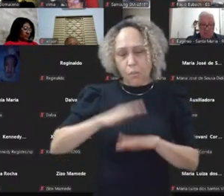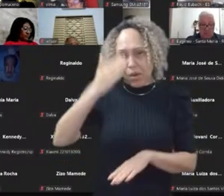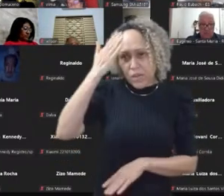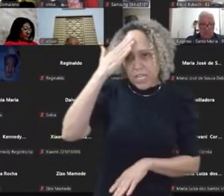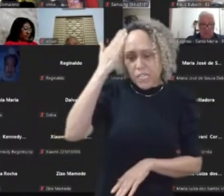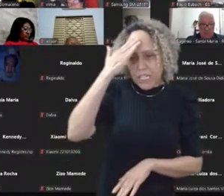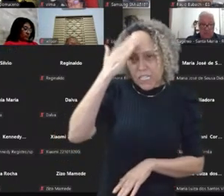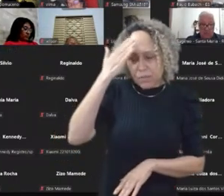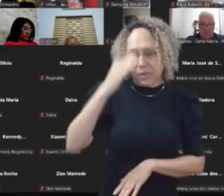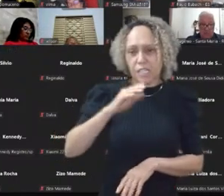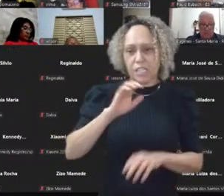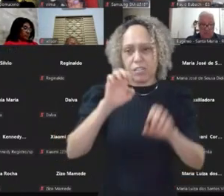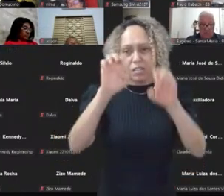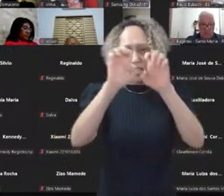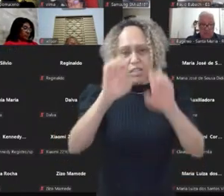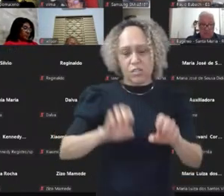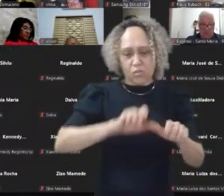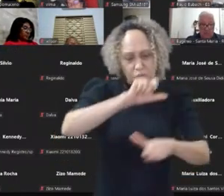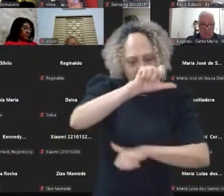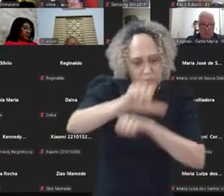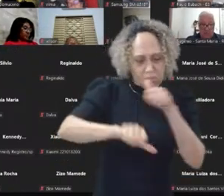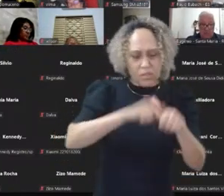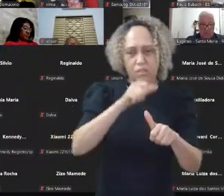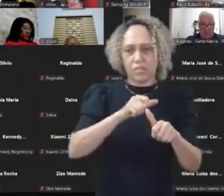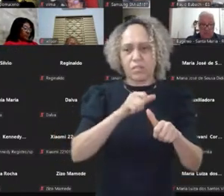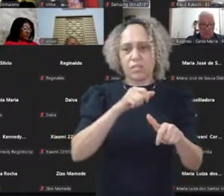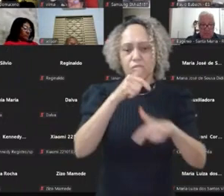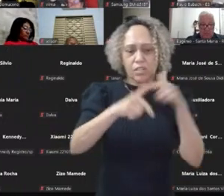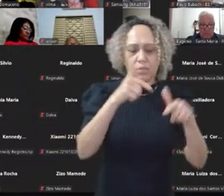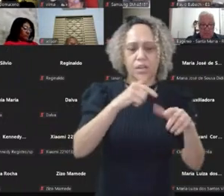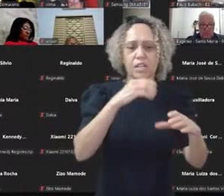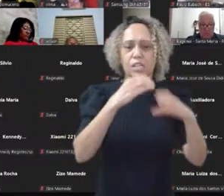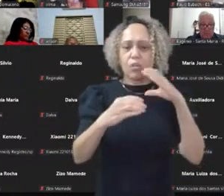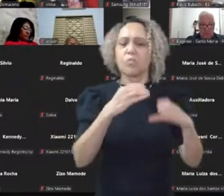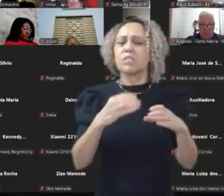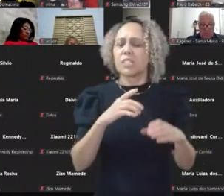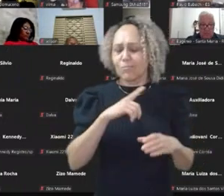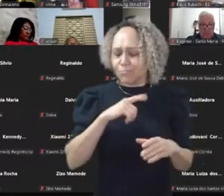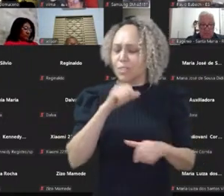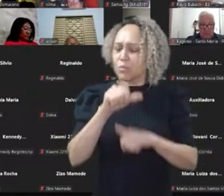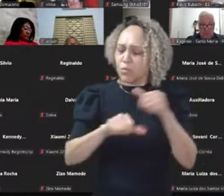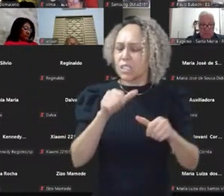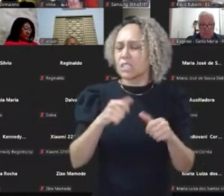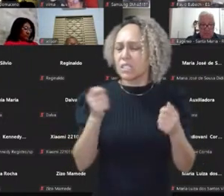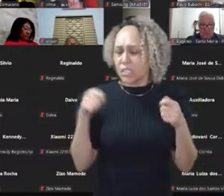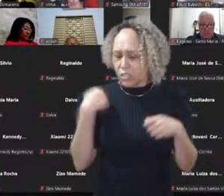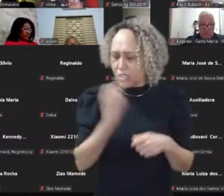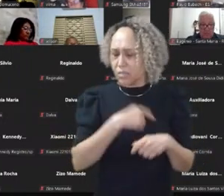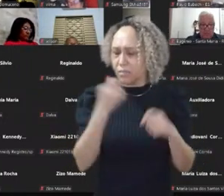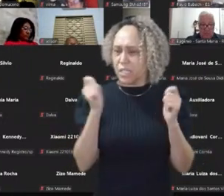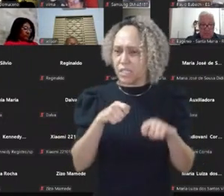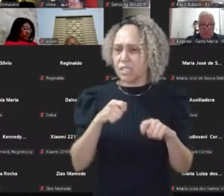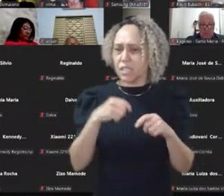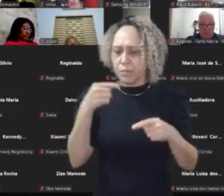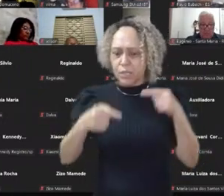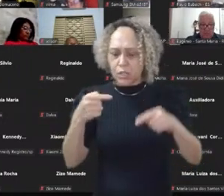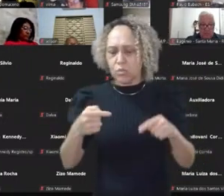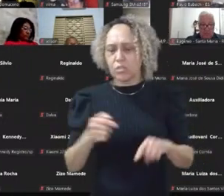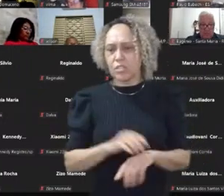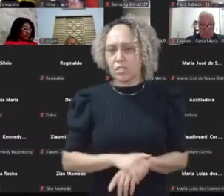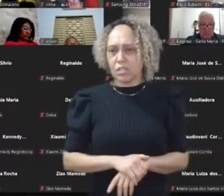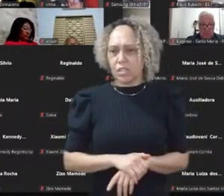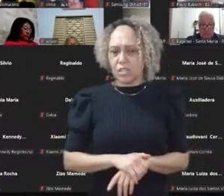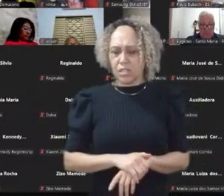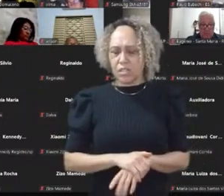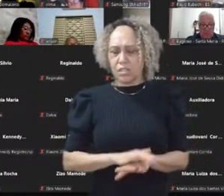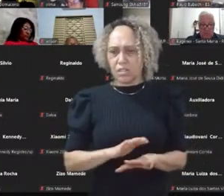estruturais no trabalho e na comunicação, e isso, sim, disputa a subjetividade, não o povo que é narcisista. Acho que a gente tem uma